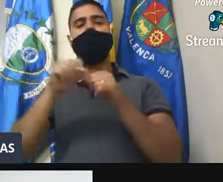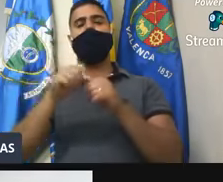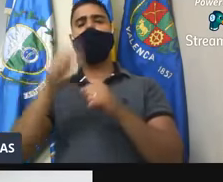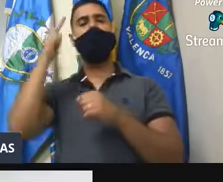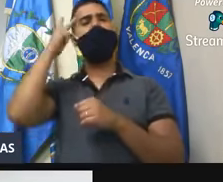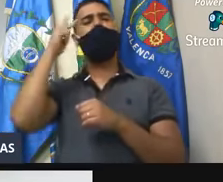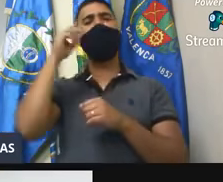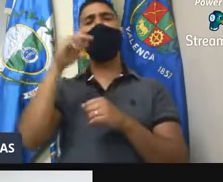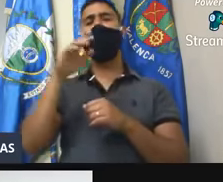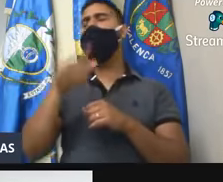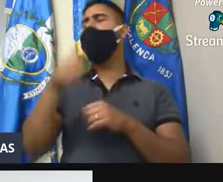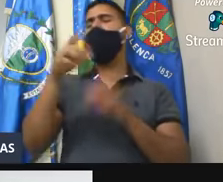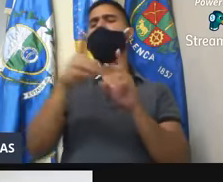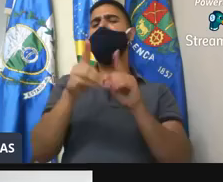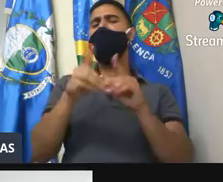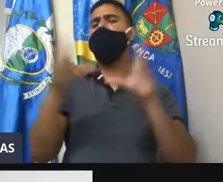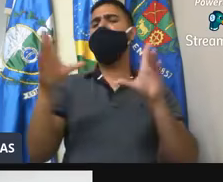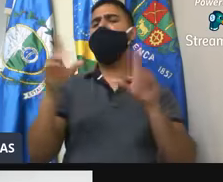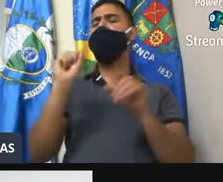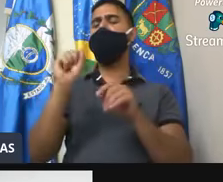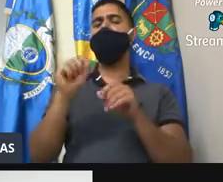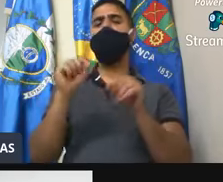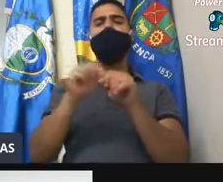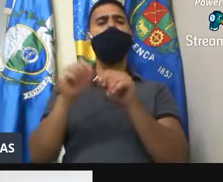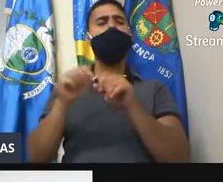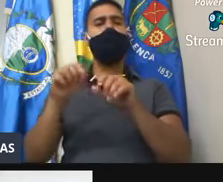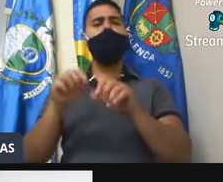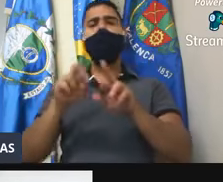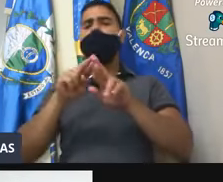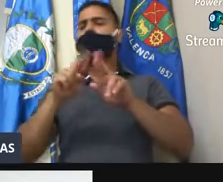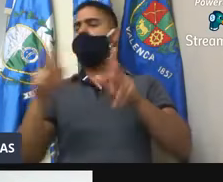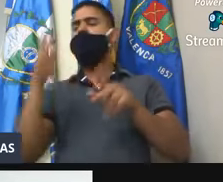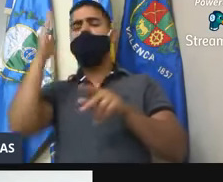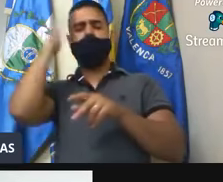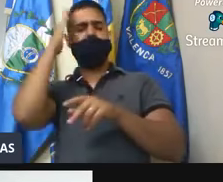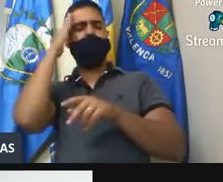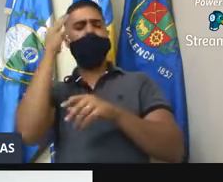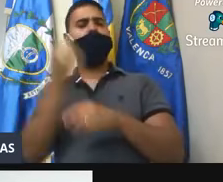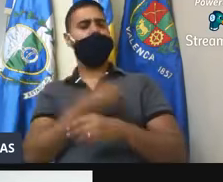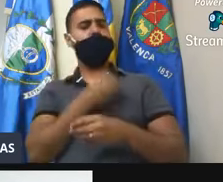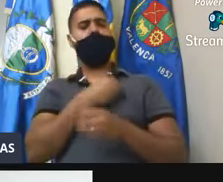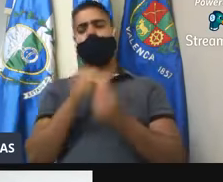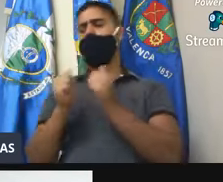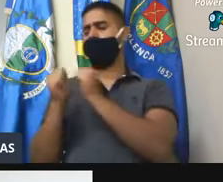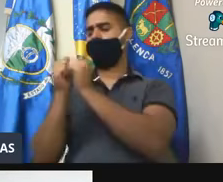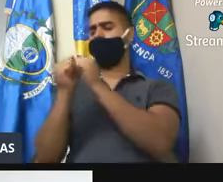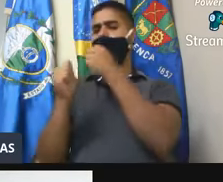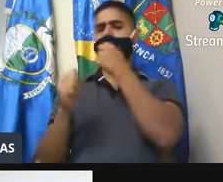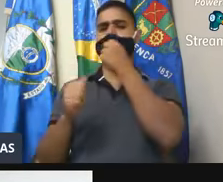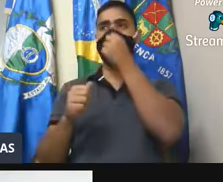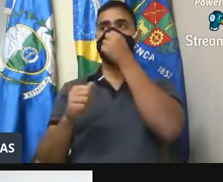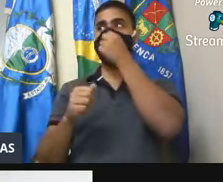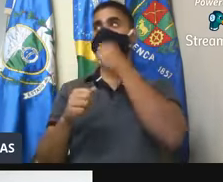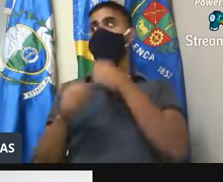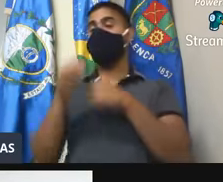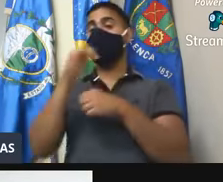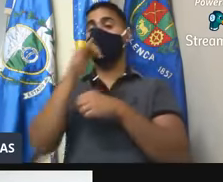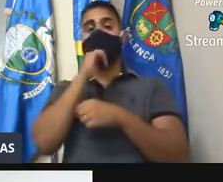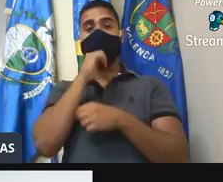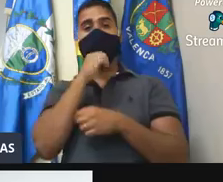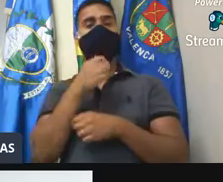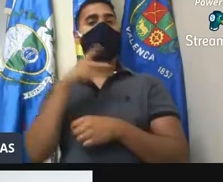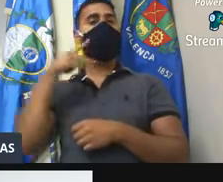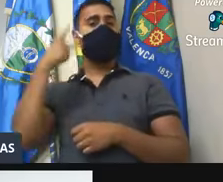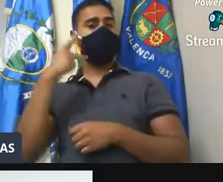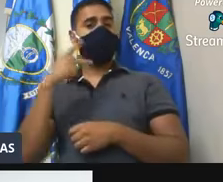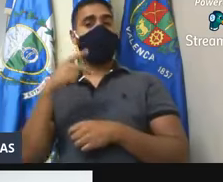democracia é o fato dos diferentes saberem conviver em sociedade. Hoje o vereador Marquinhos é um vereador de oposição, mas é meu amigo, falo com